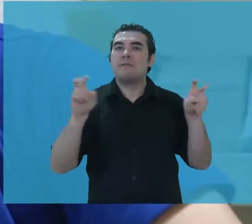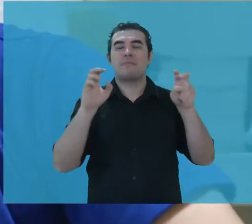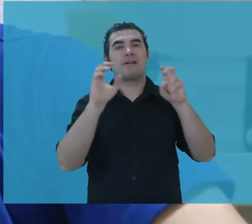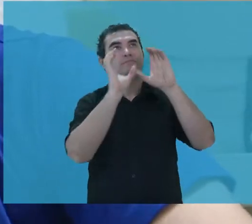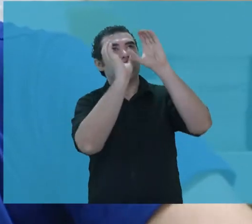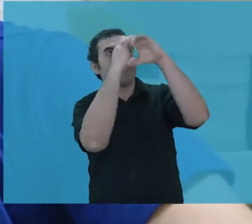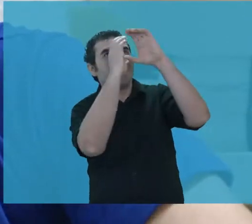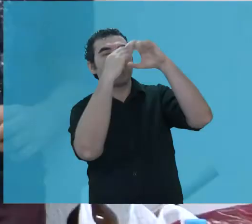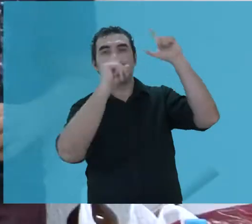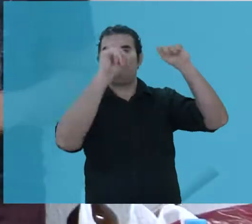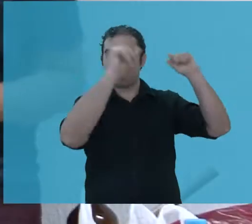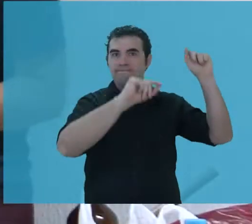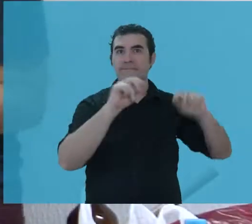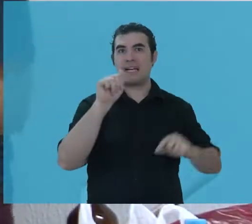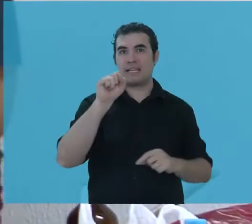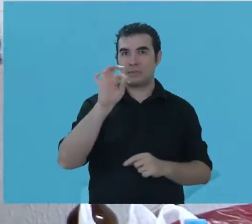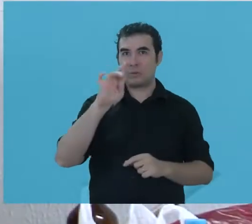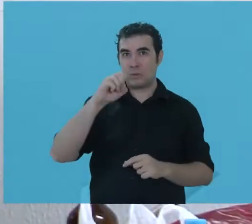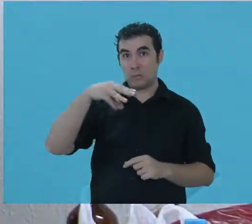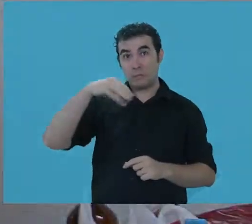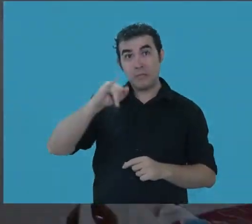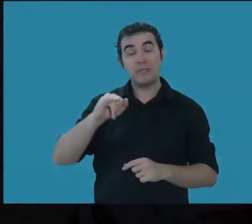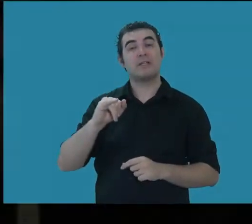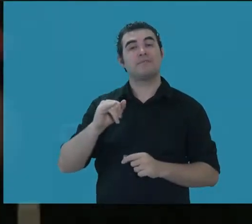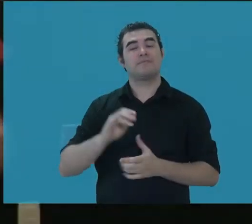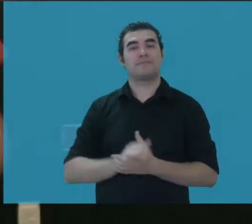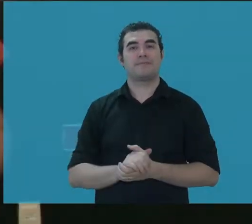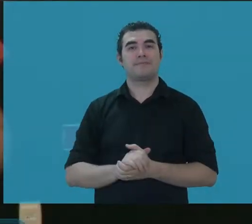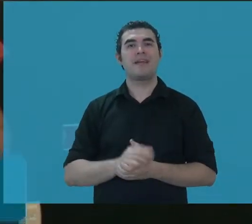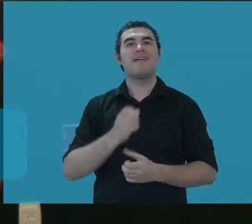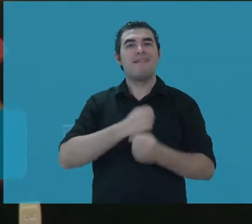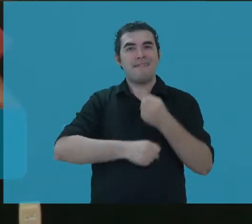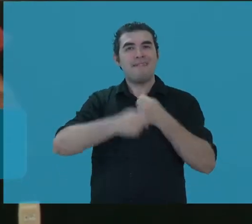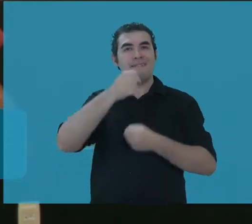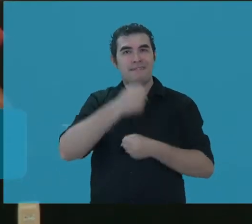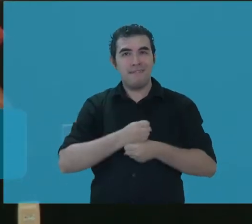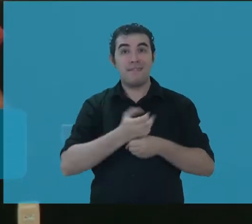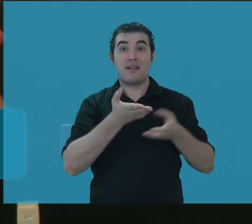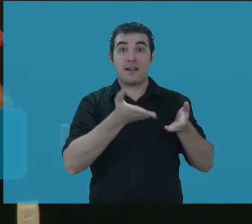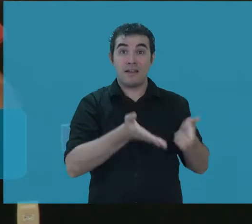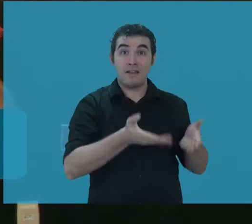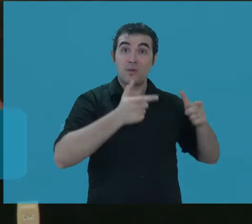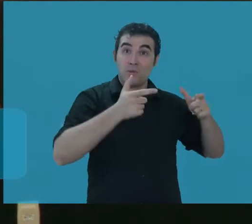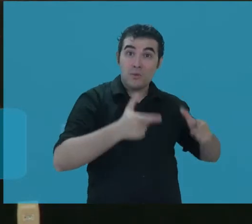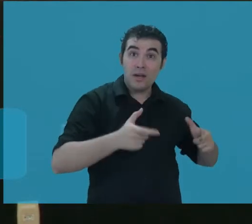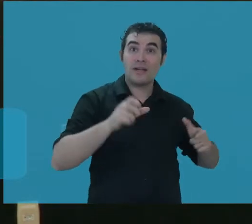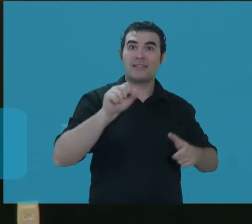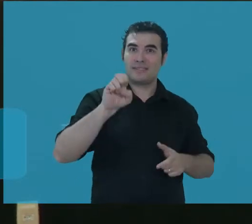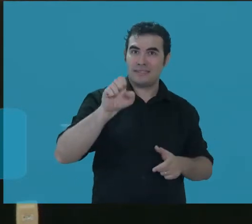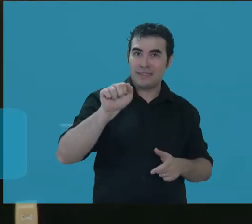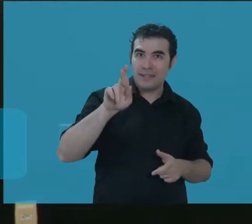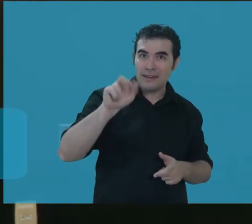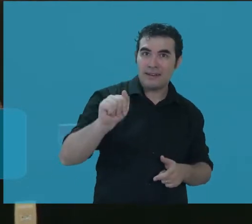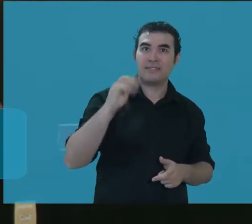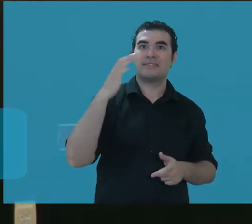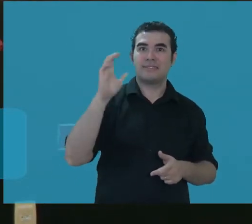superaram a bateria de provas e um longo processo seletivo. Desde o ano passado, a Seara da Ciência vem atuando na